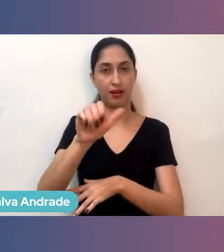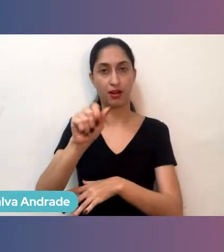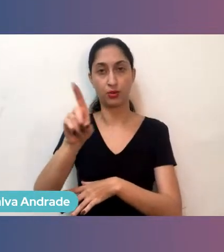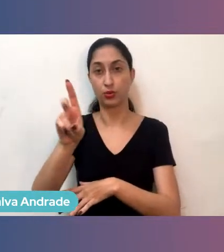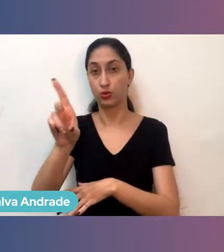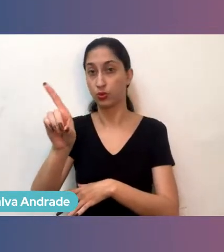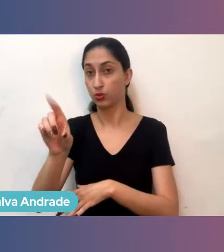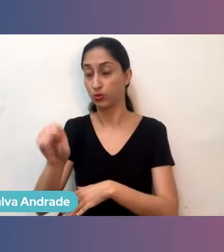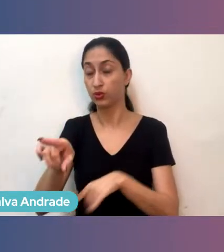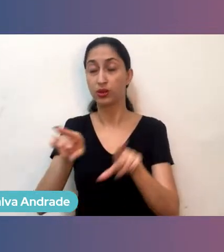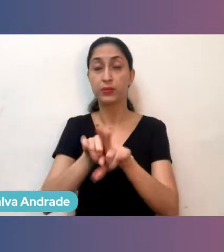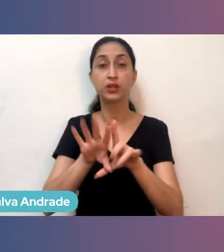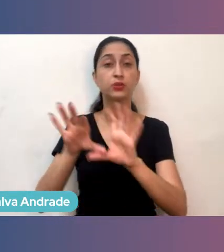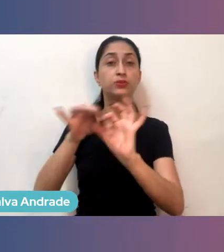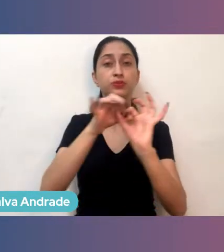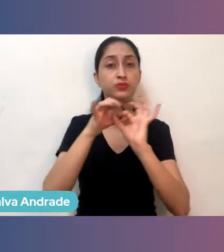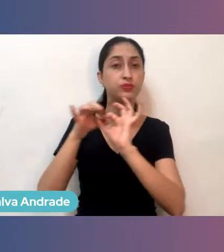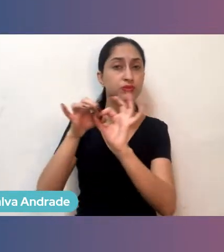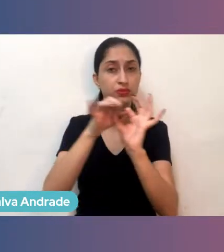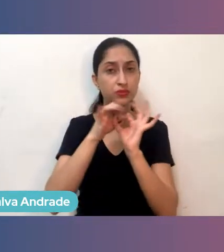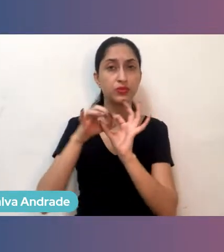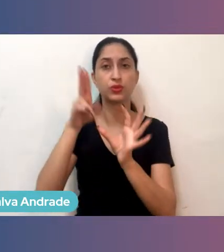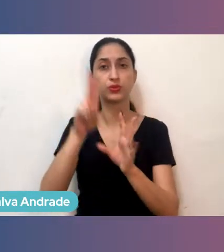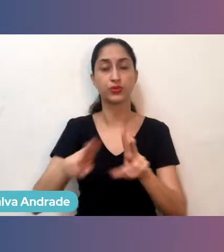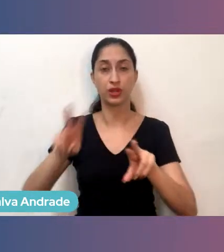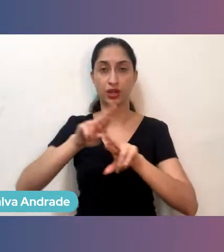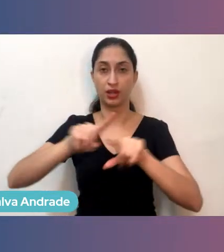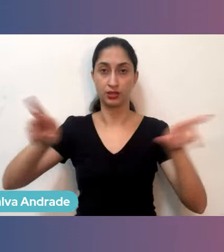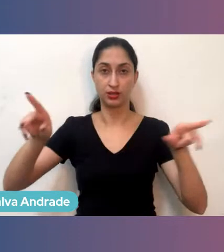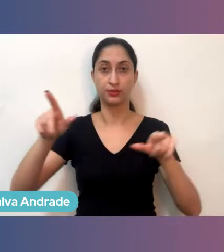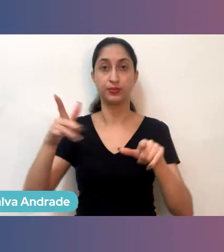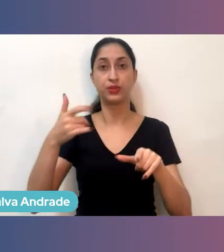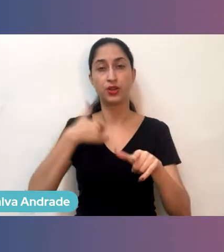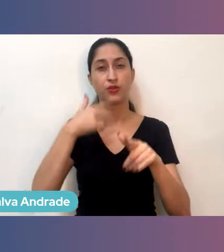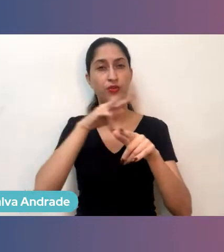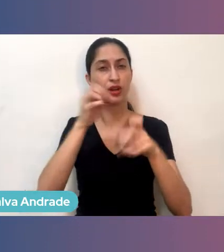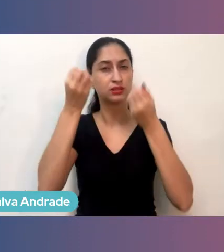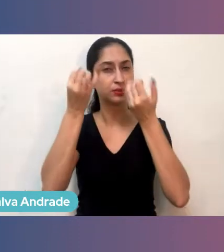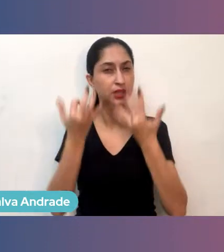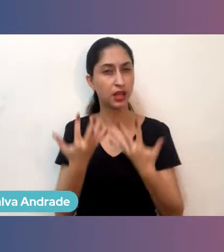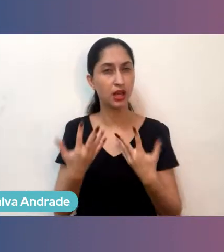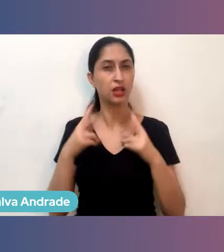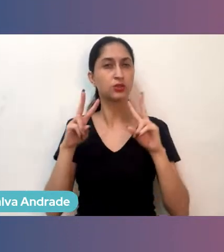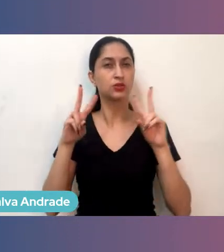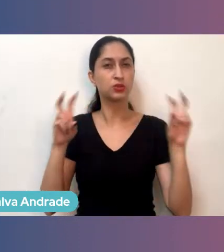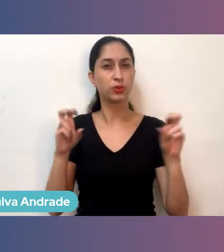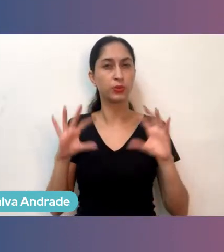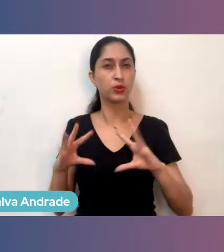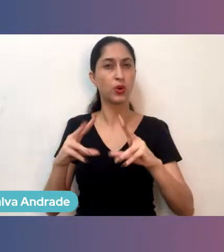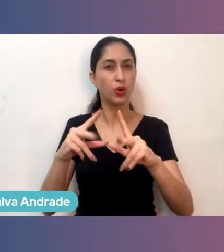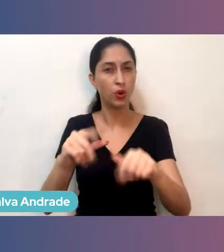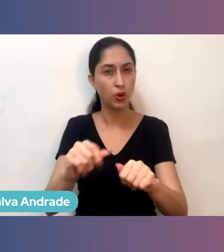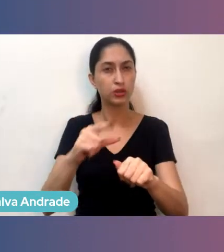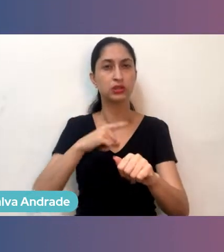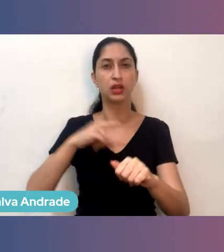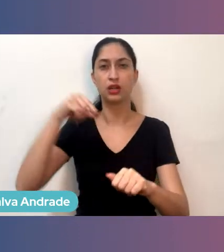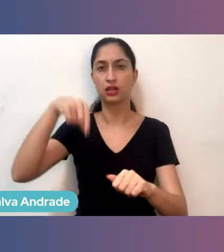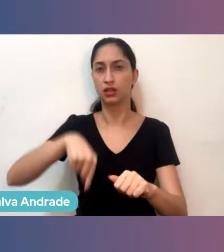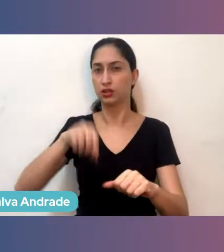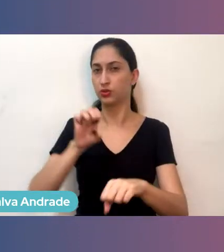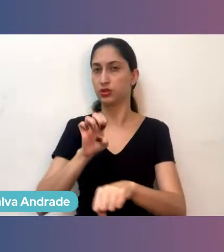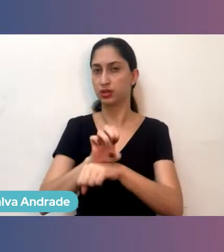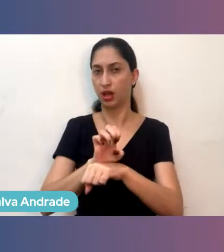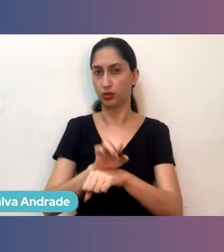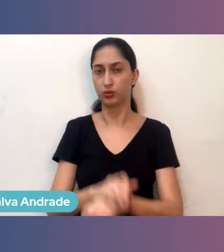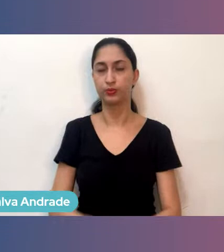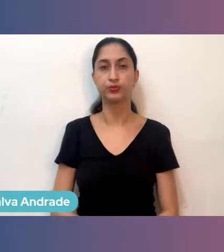conexões com todas as universidades. Então, vou passar aqui um overview sobre todos os atores presentes aqui no nosso Estado. Vou